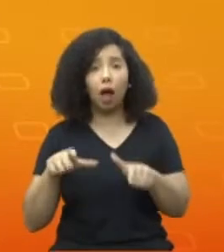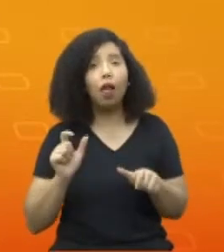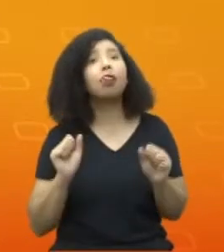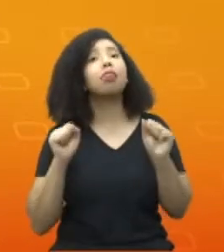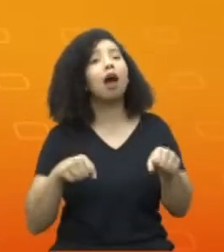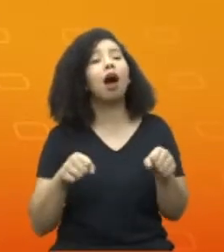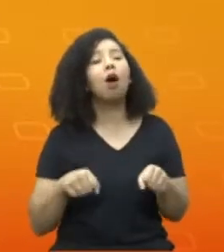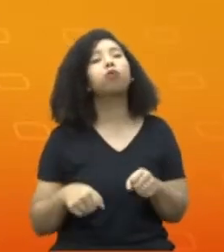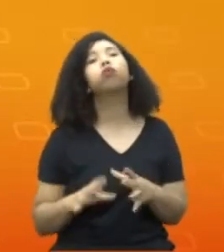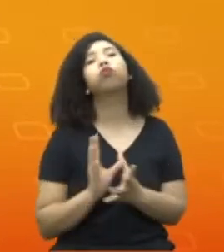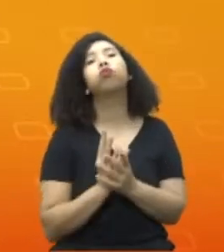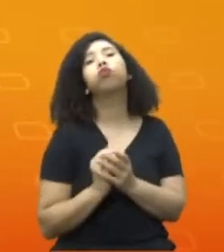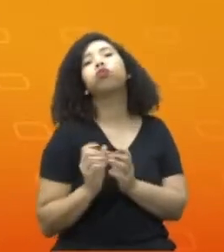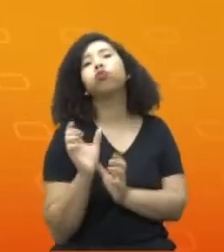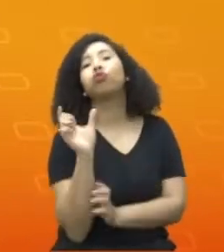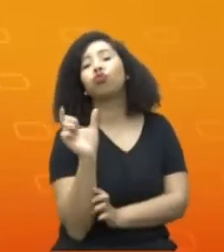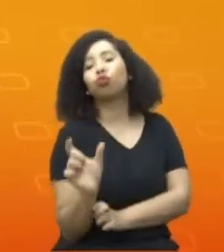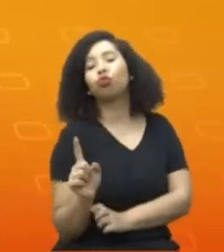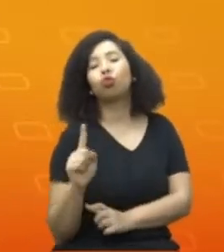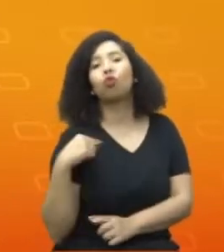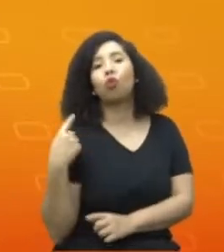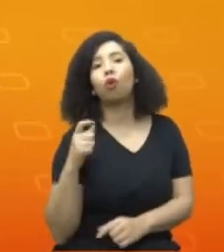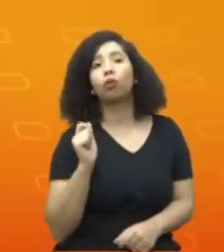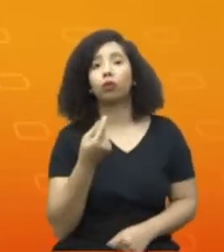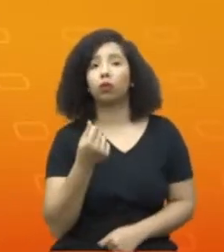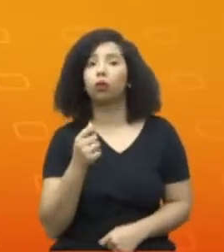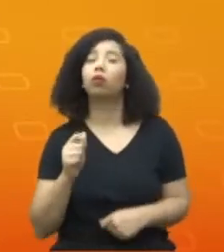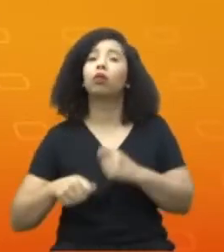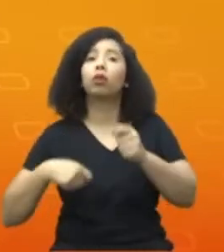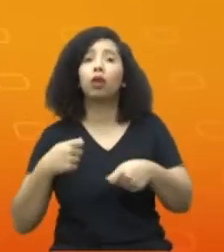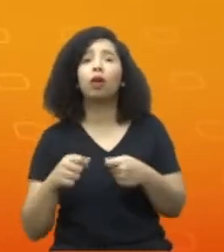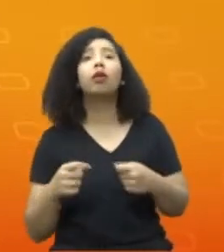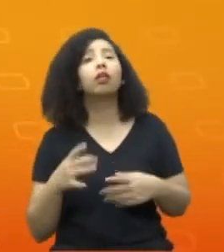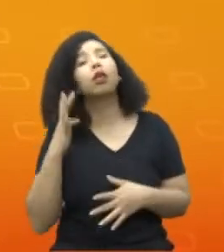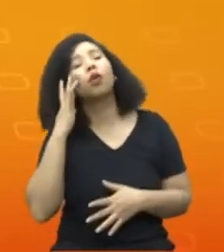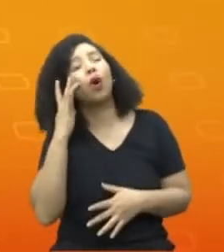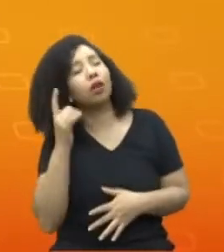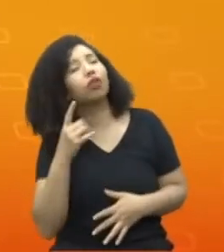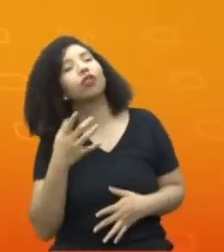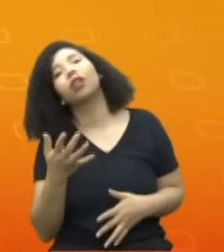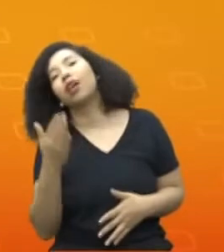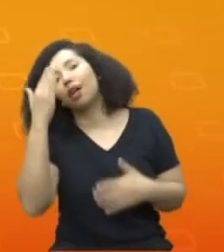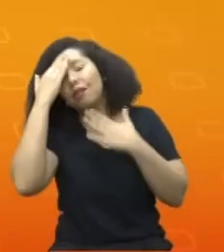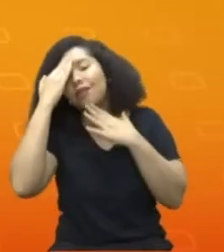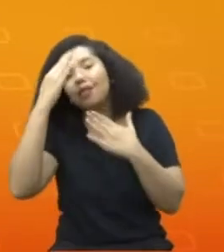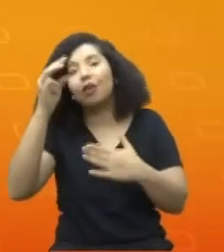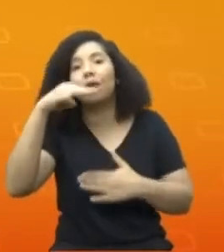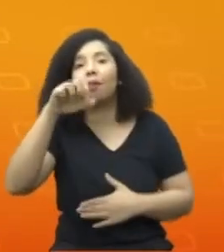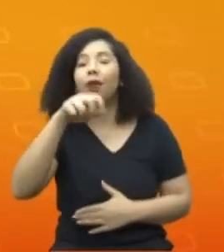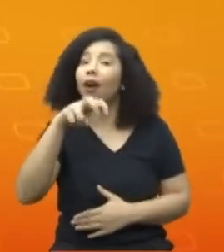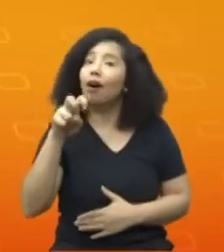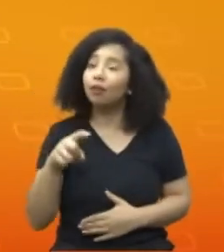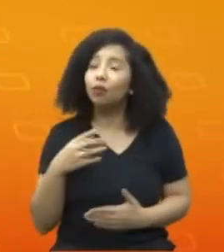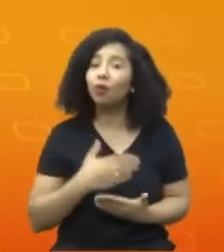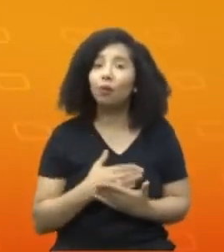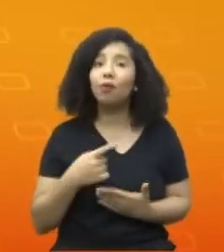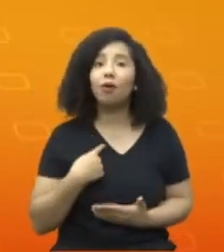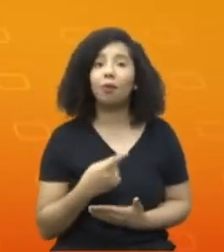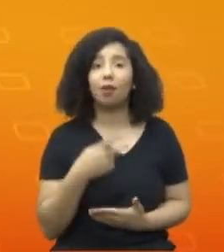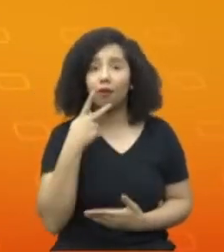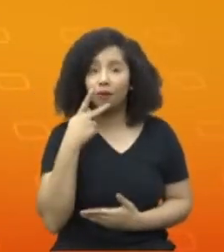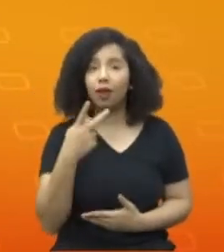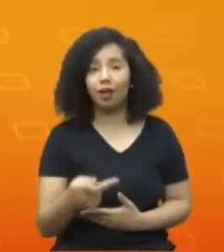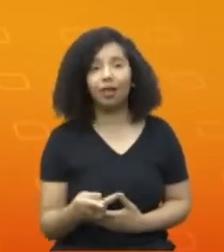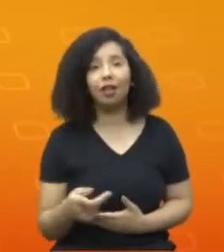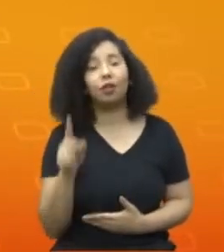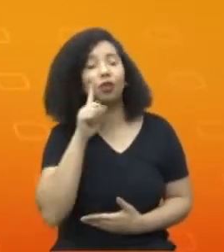radiodifusão brasileira esse sucesso que é. Acho que eu cheguei a agradecer ao Max no começo da minha fala, logo no início, não sei